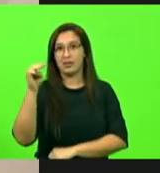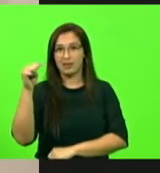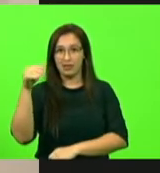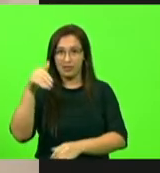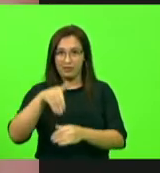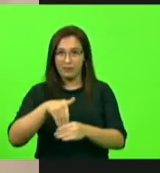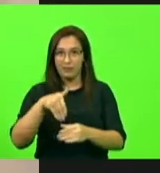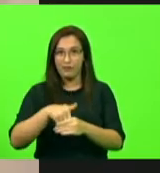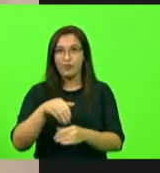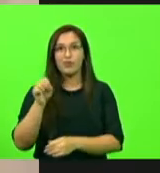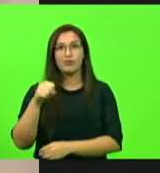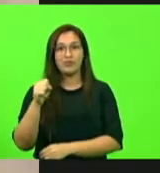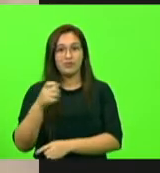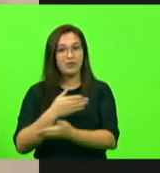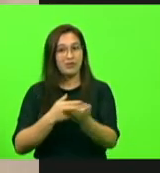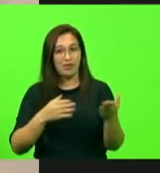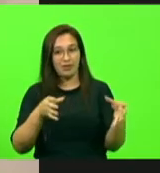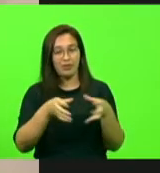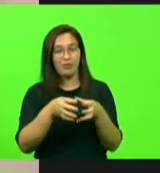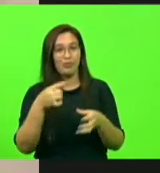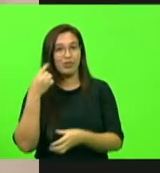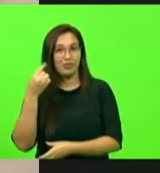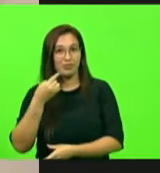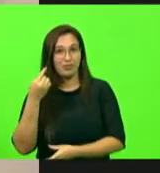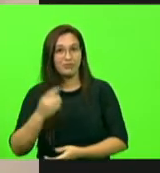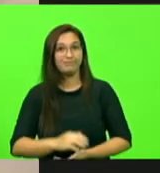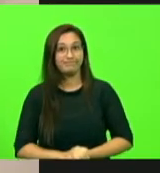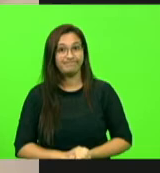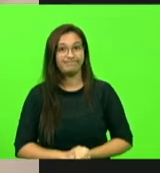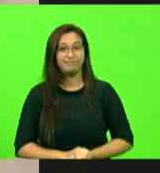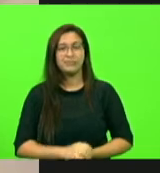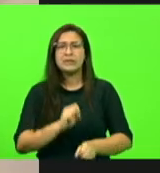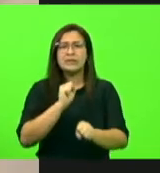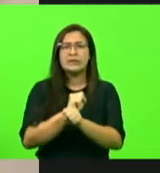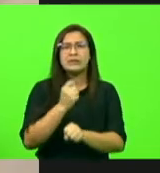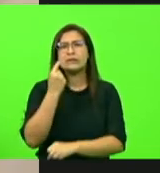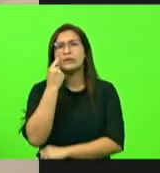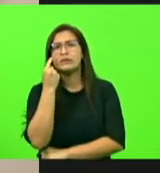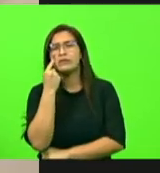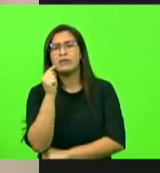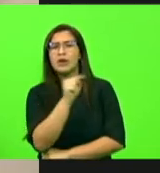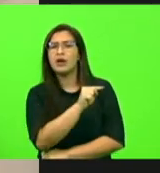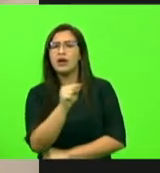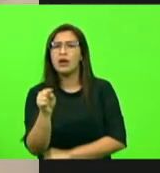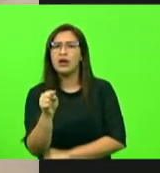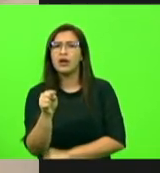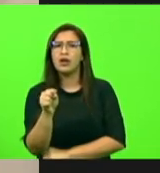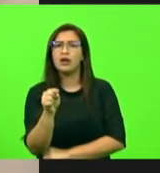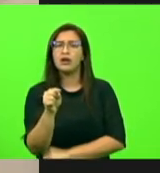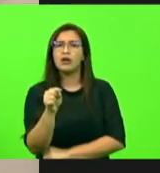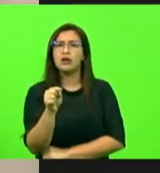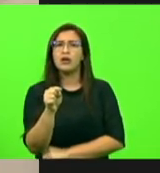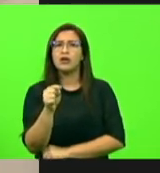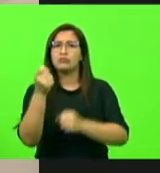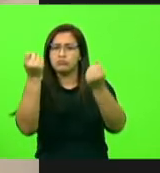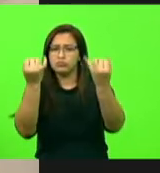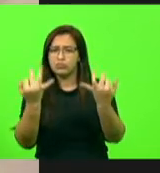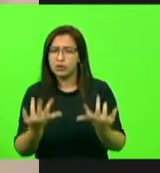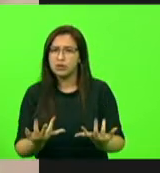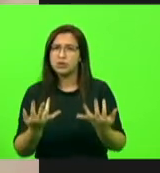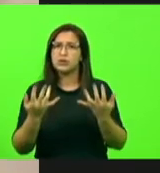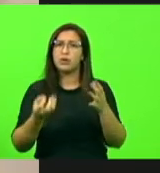E eu fico esperando a manifestação do setor produtivo aqui da região, fico esperando a